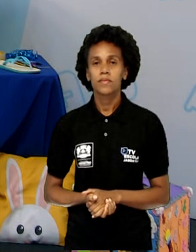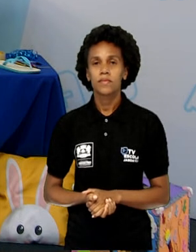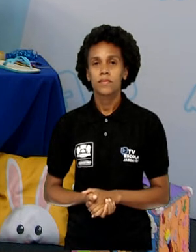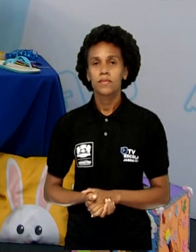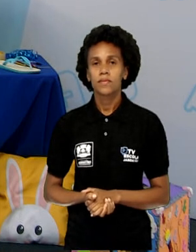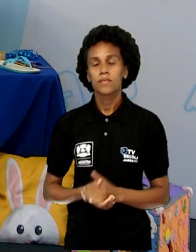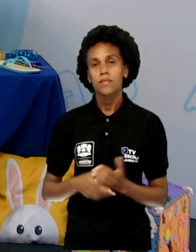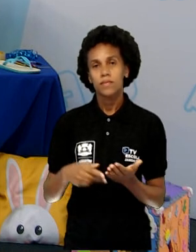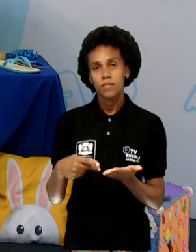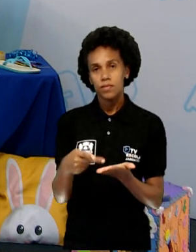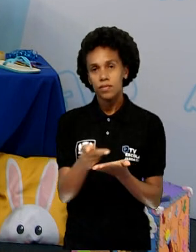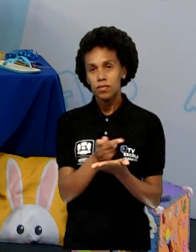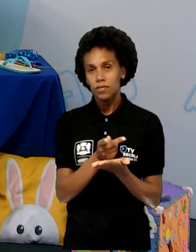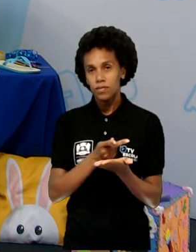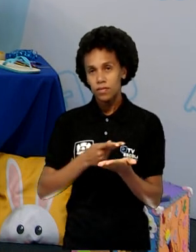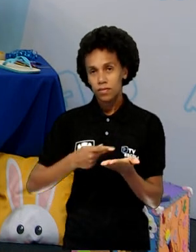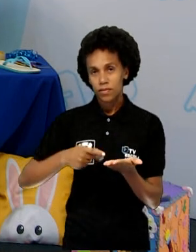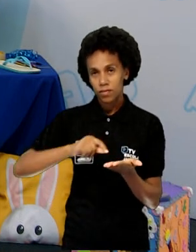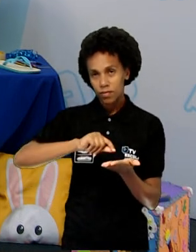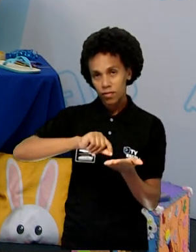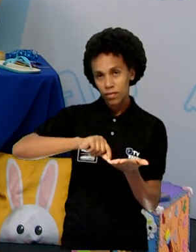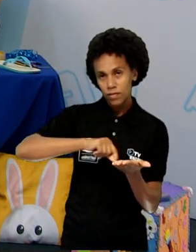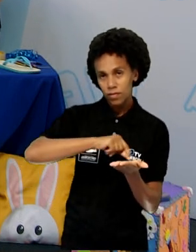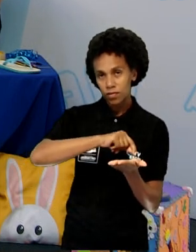Uma ao lado da outra